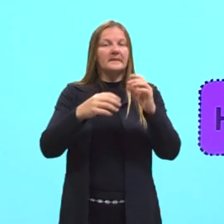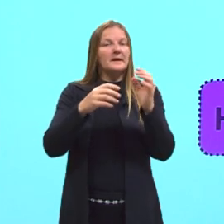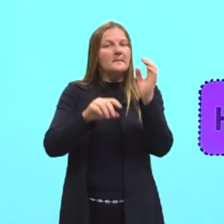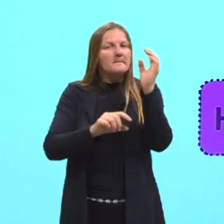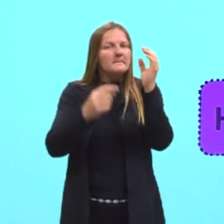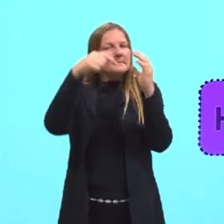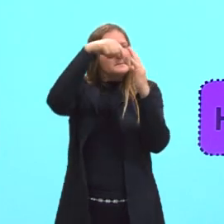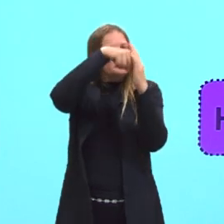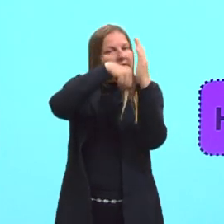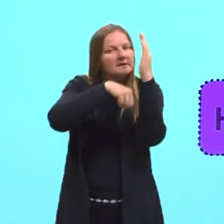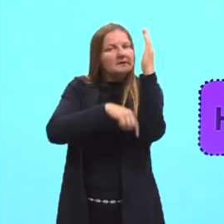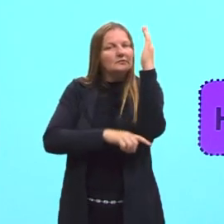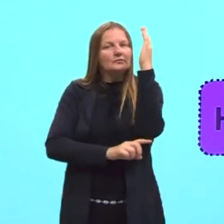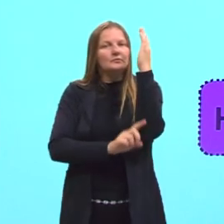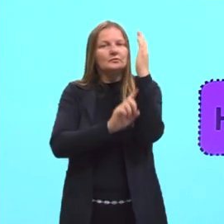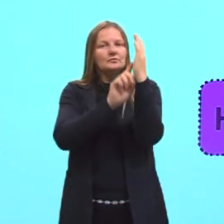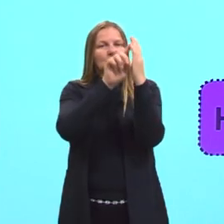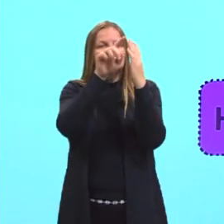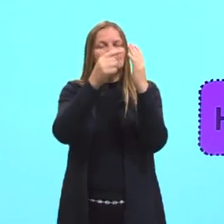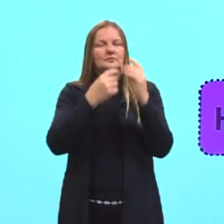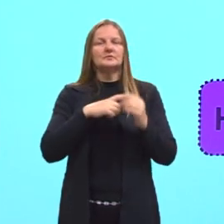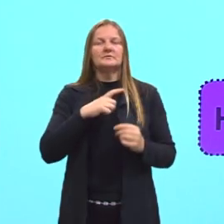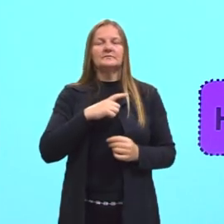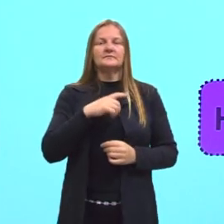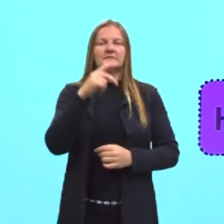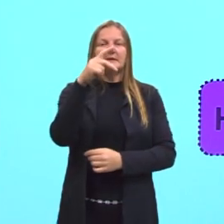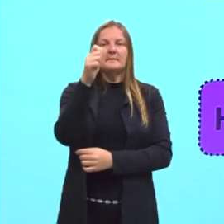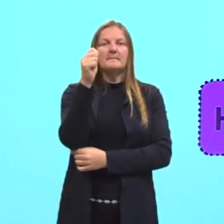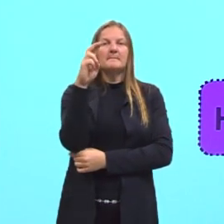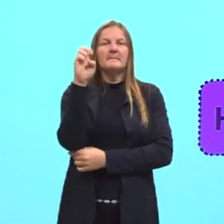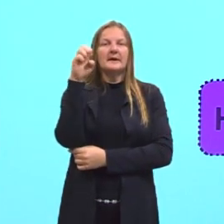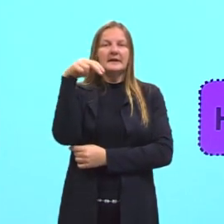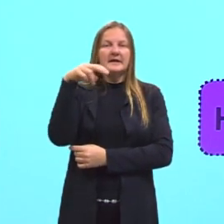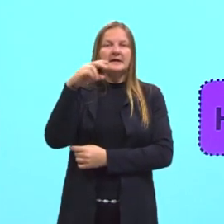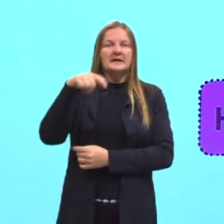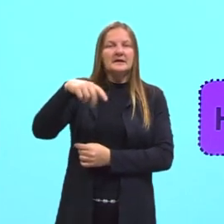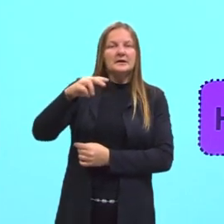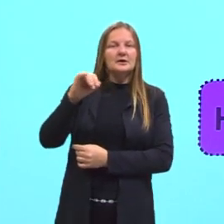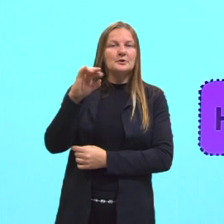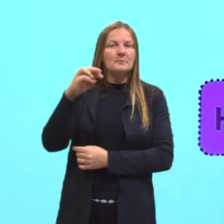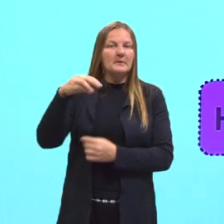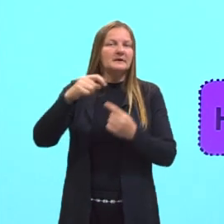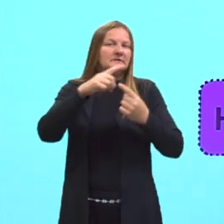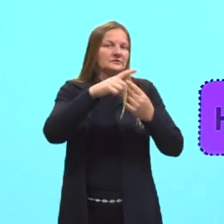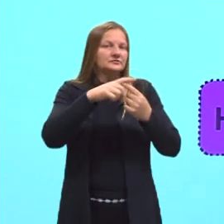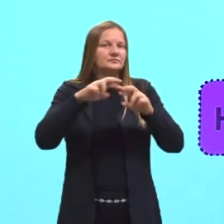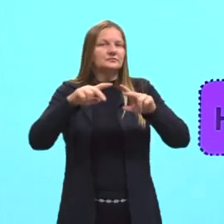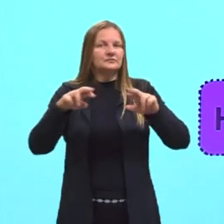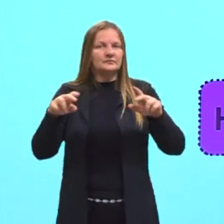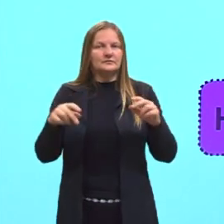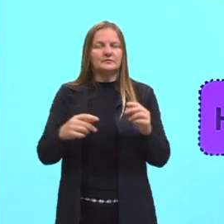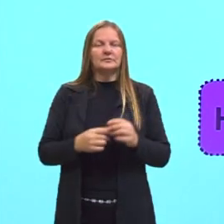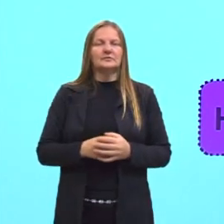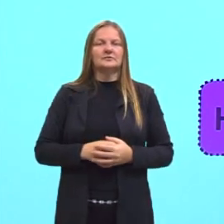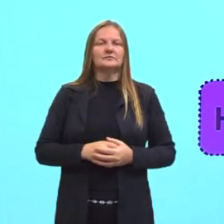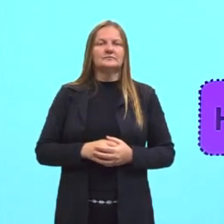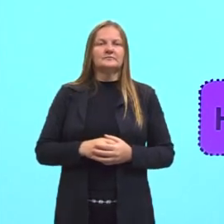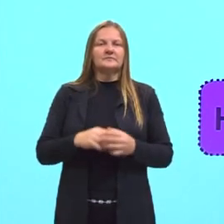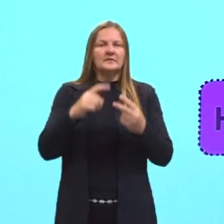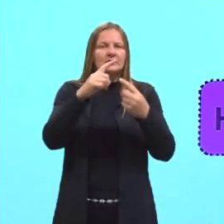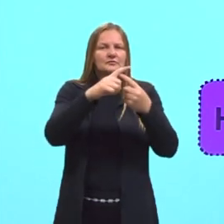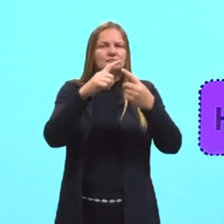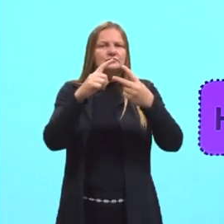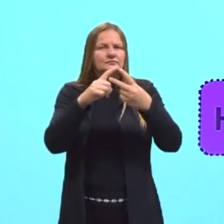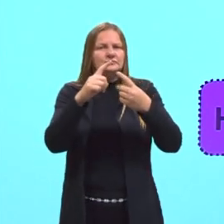vai originar o parênquima. E depois tem esses tipos de parênquimas. O clorofiliano, o